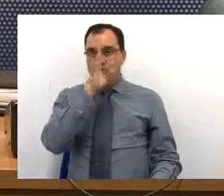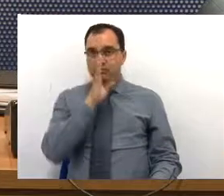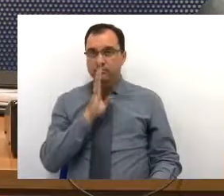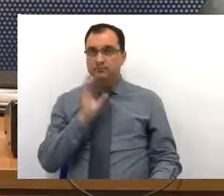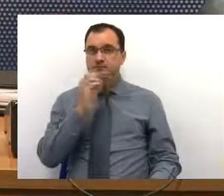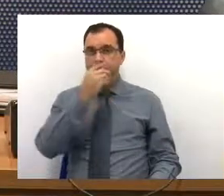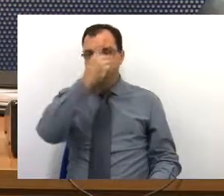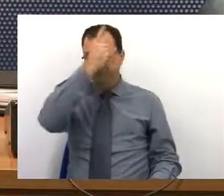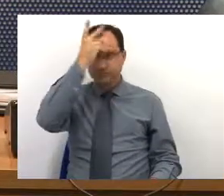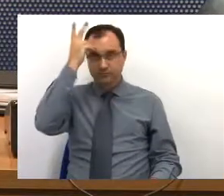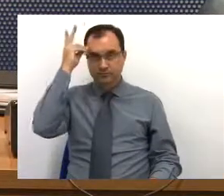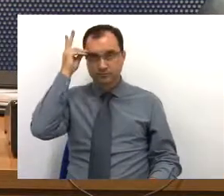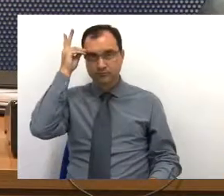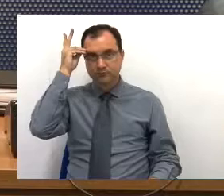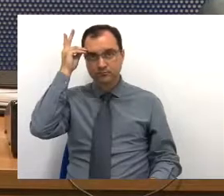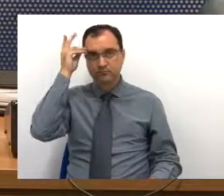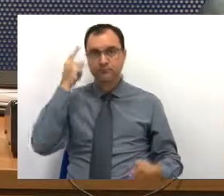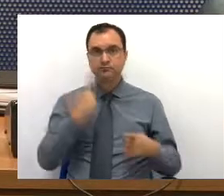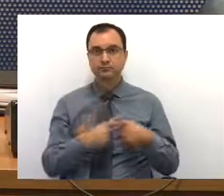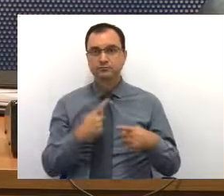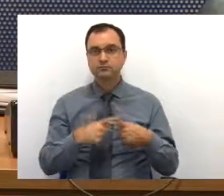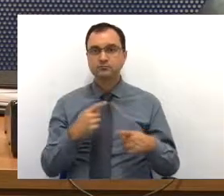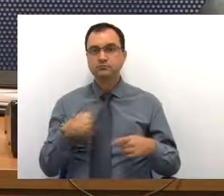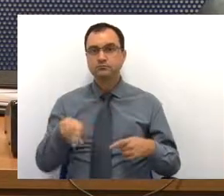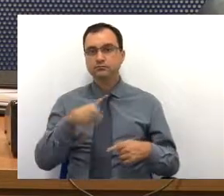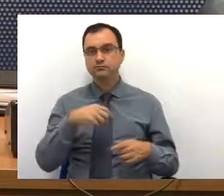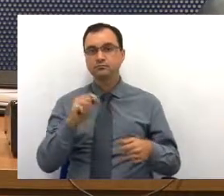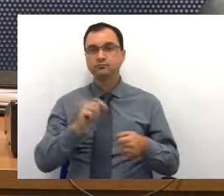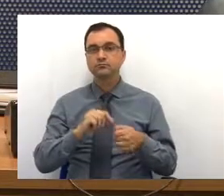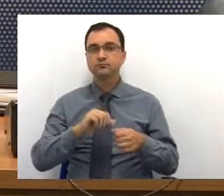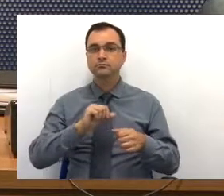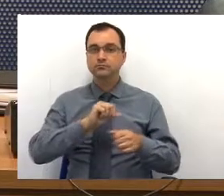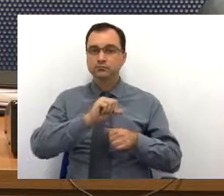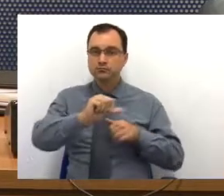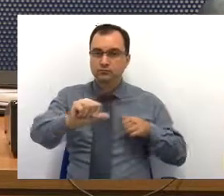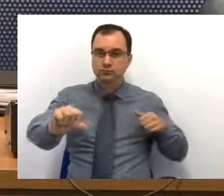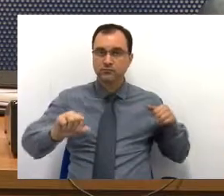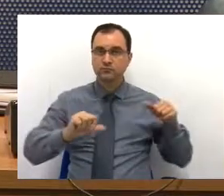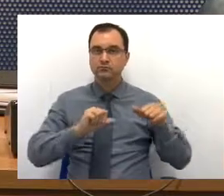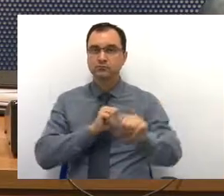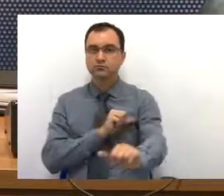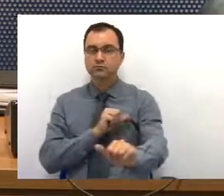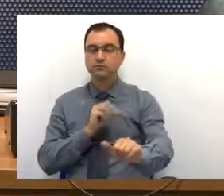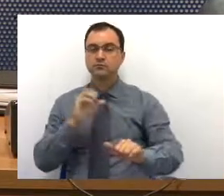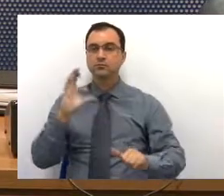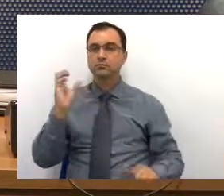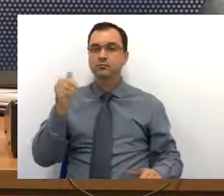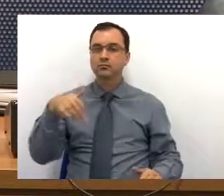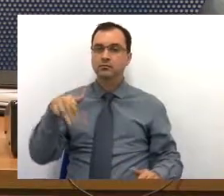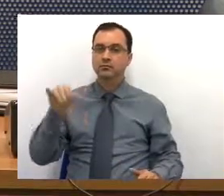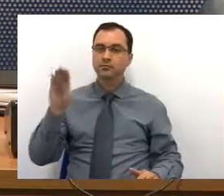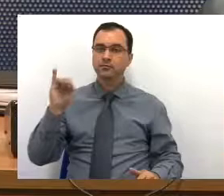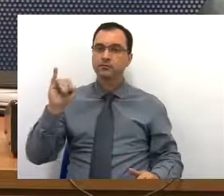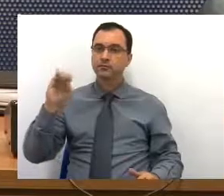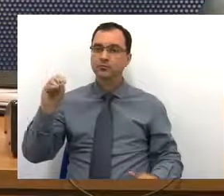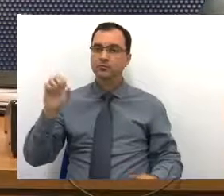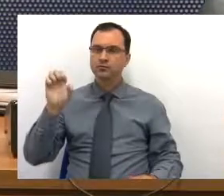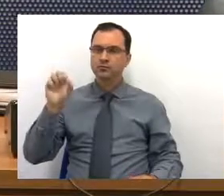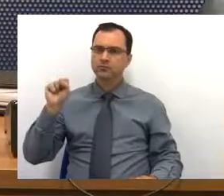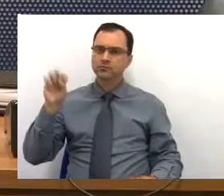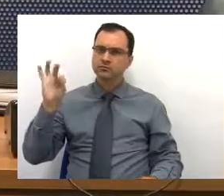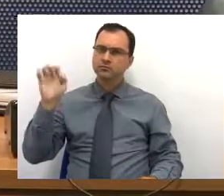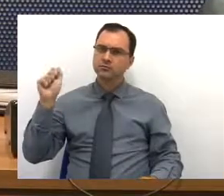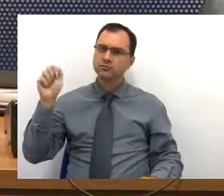prefeitura porque nós fazemos a troca pelo campo de estágio. A